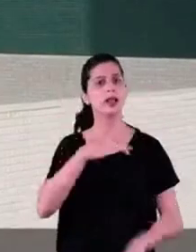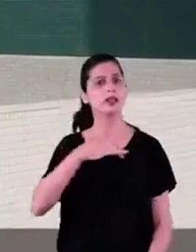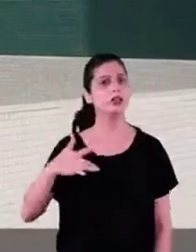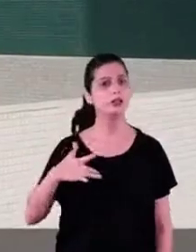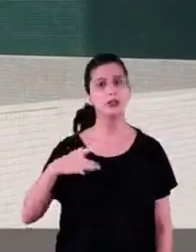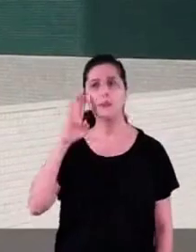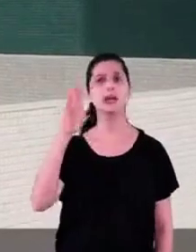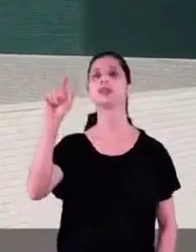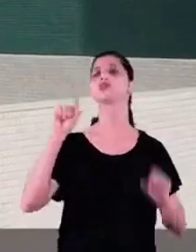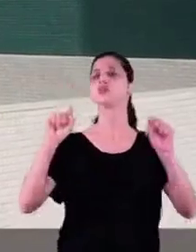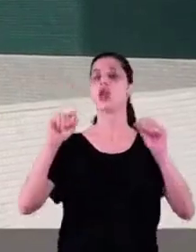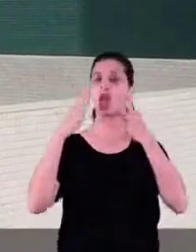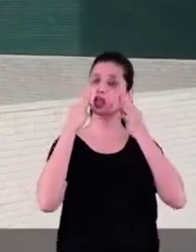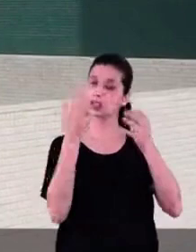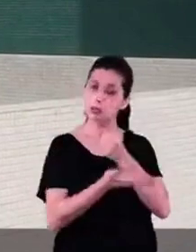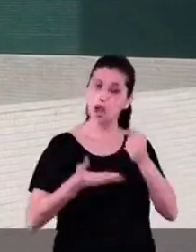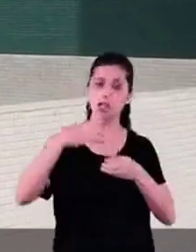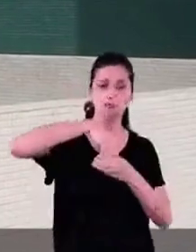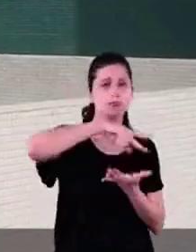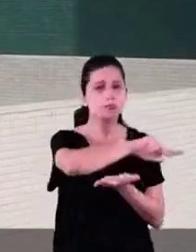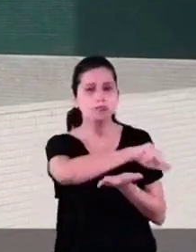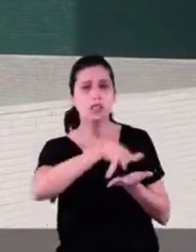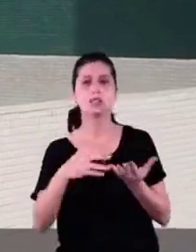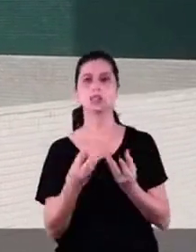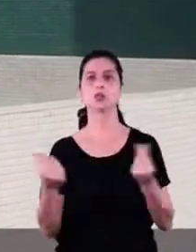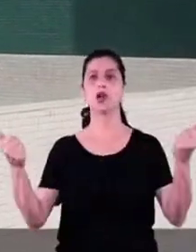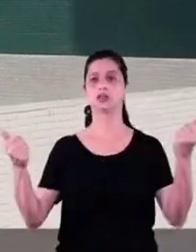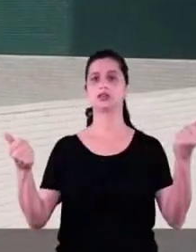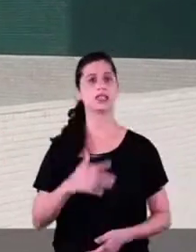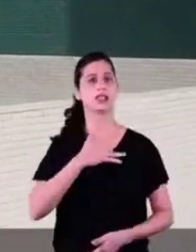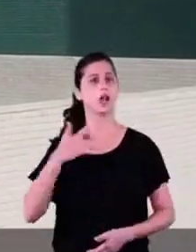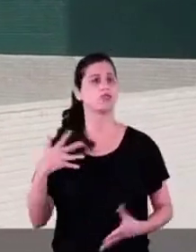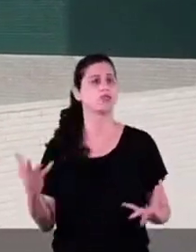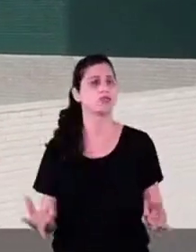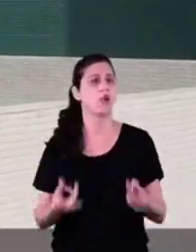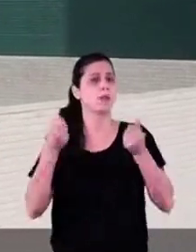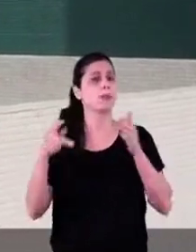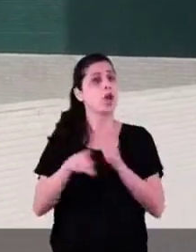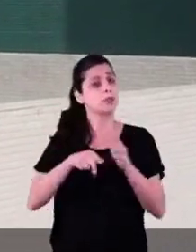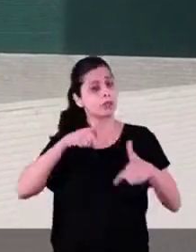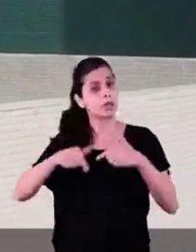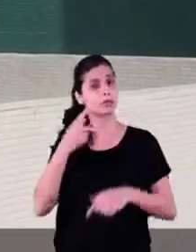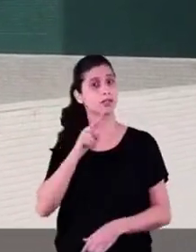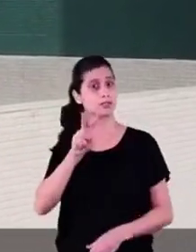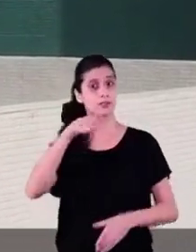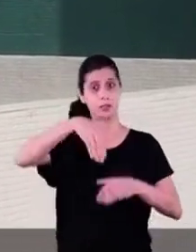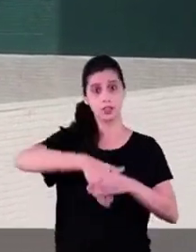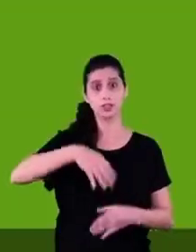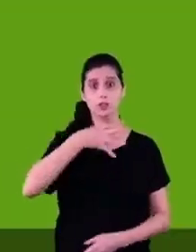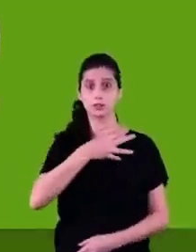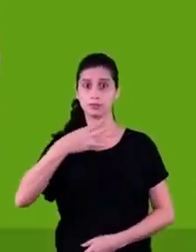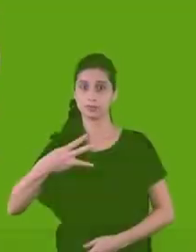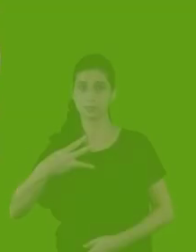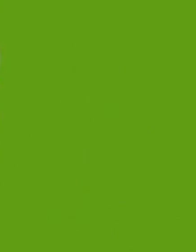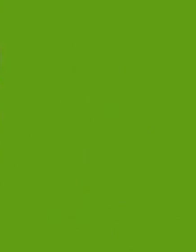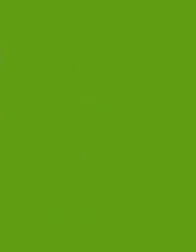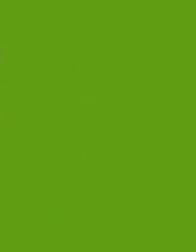Quando se fala em saúde, a atenção básica precisa ser prioridade. Saúde de qualidade, isso é do PV. Vote 43.